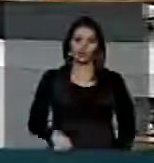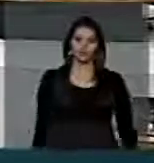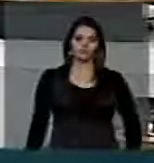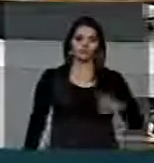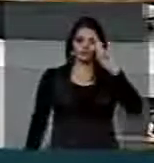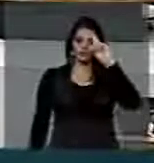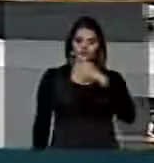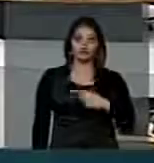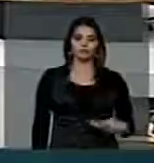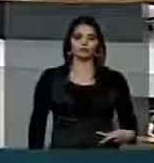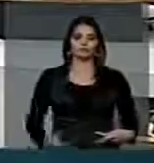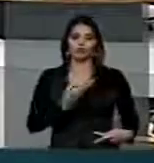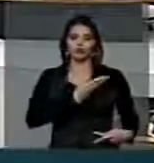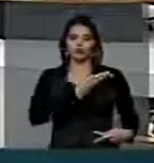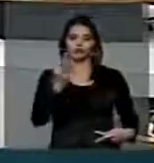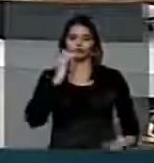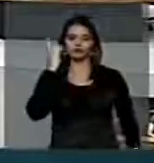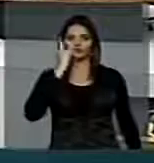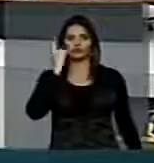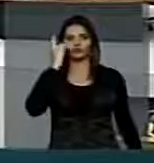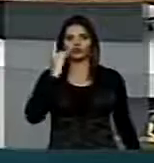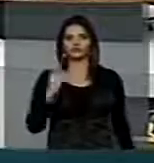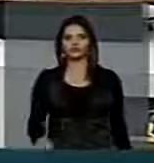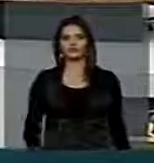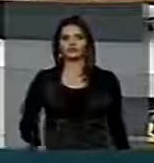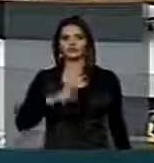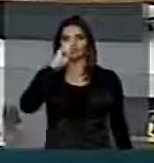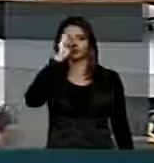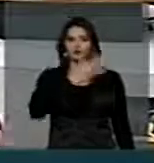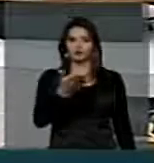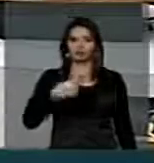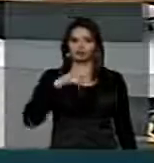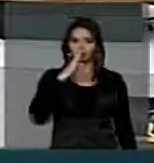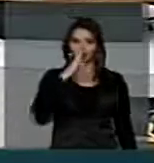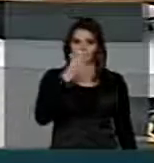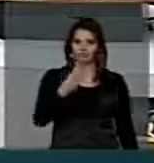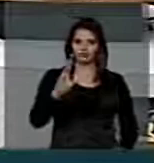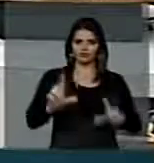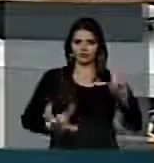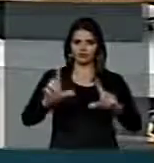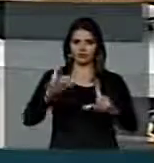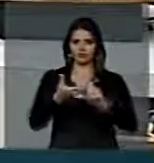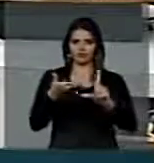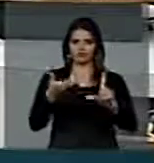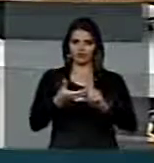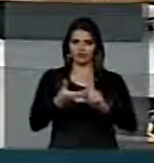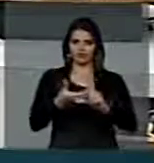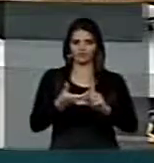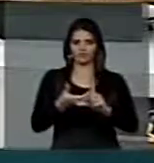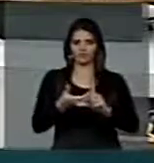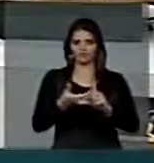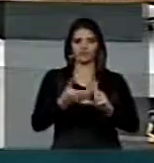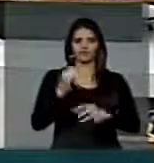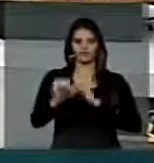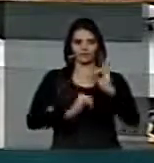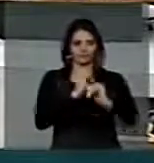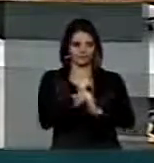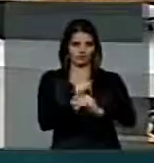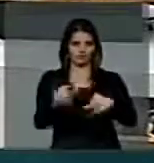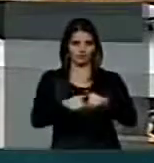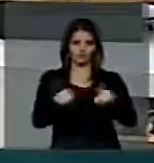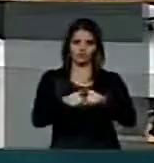Senhor presidente, colegas parlamentares, senhores que nos assistem pela TV Câmara e pela internet,